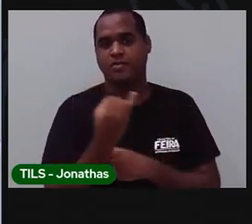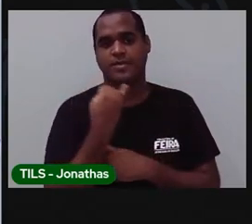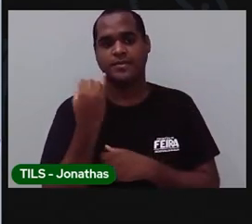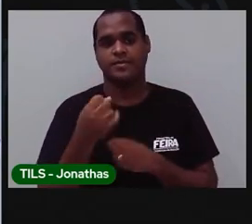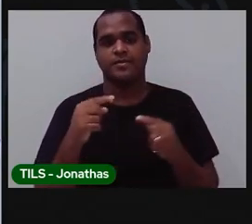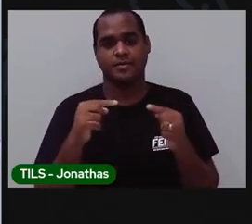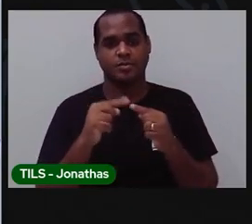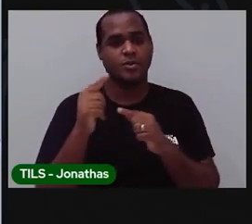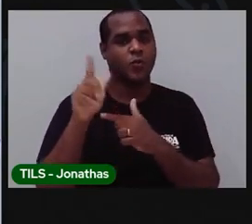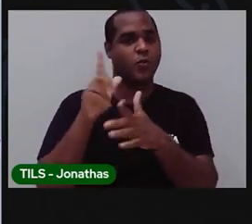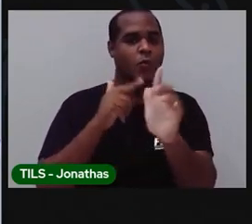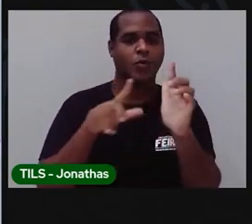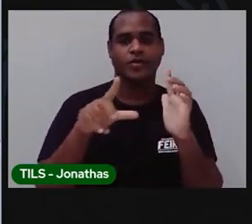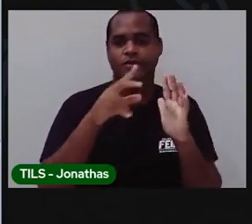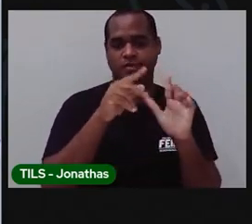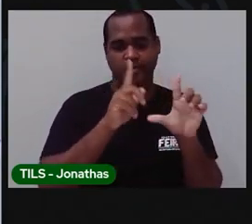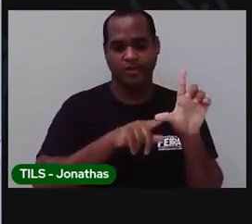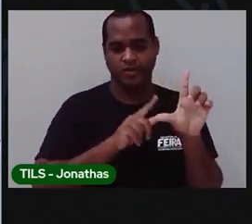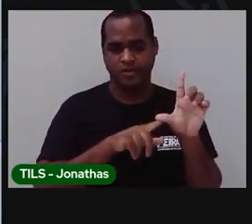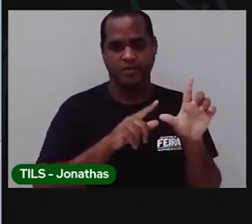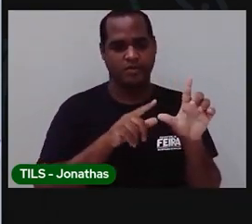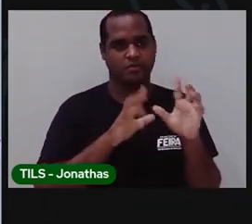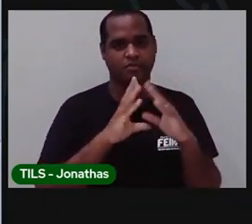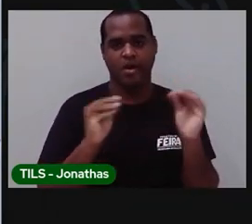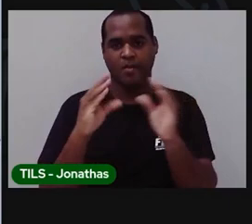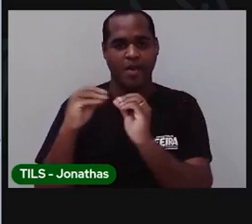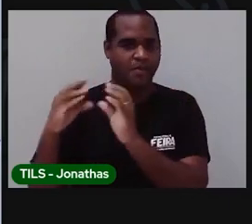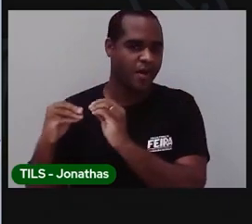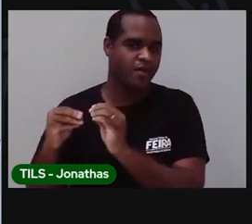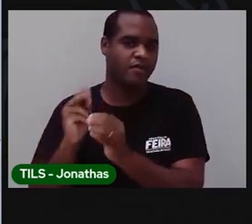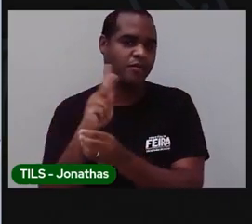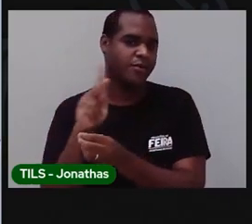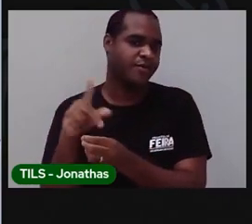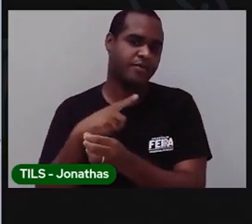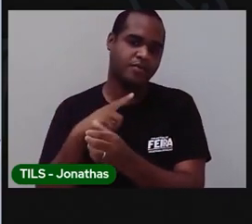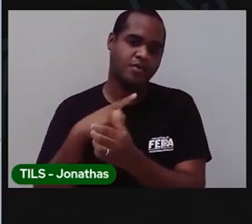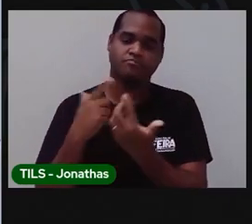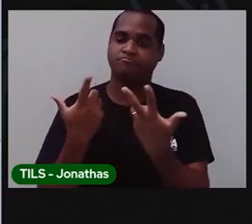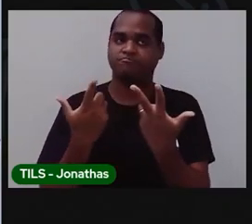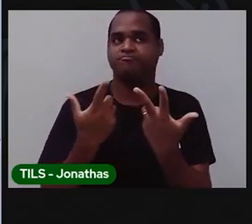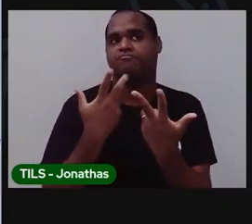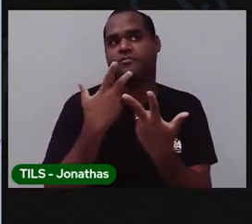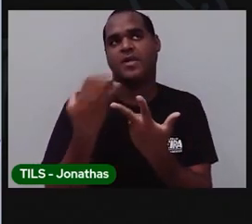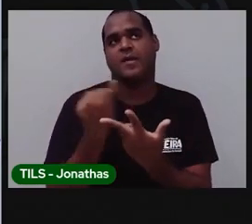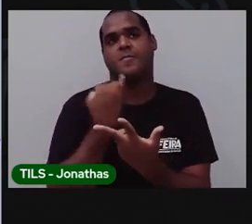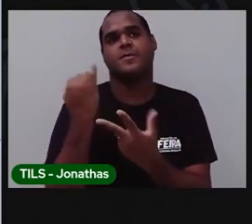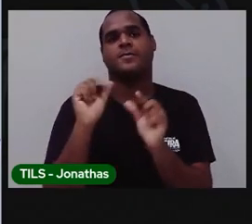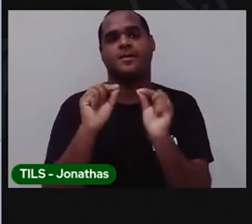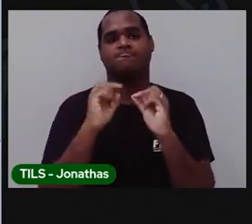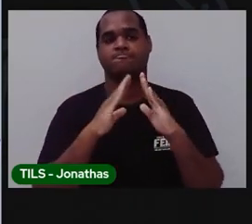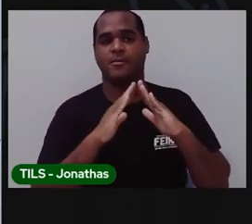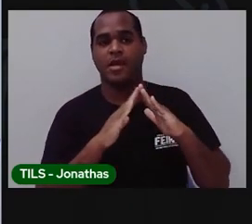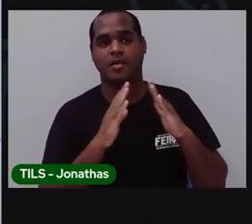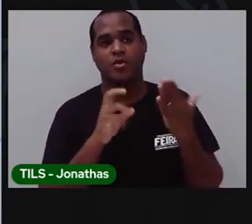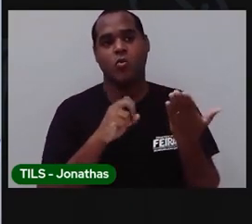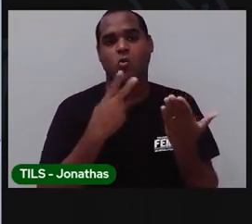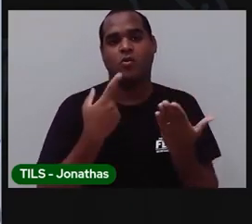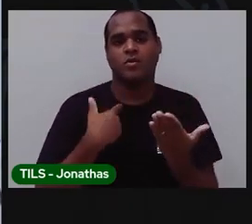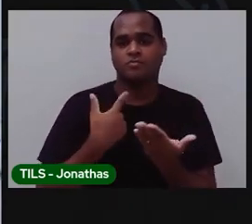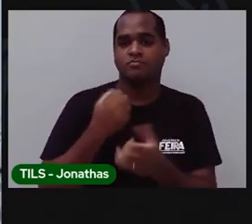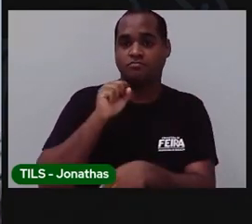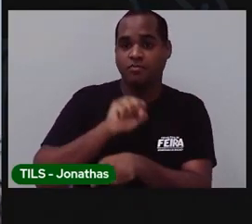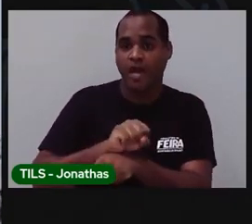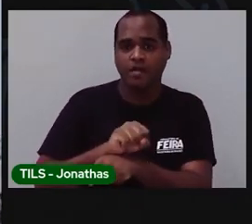As letrinhas perdidas. E a Pro trouxe algo aqui. Que às vezes você tem em casa. Mas você nunca parou para ler.